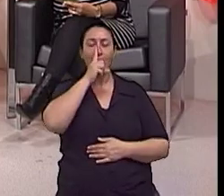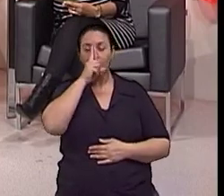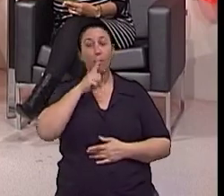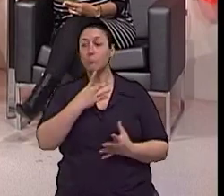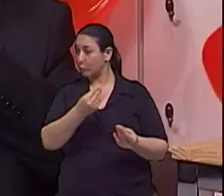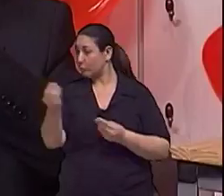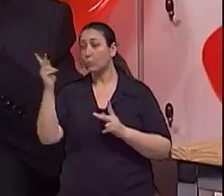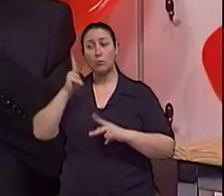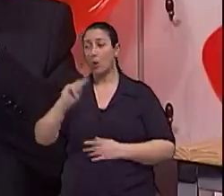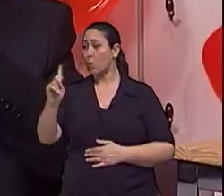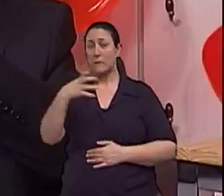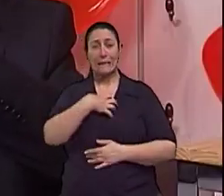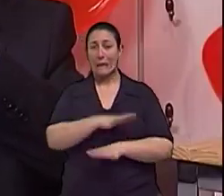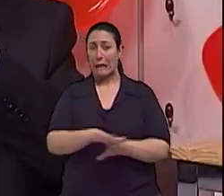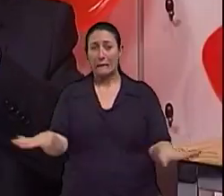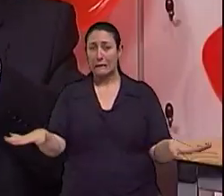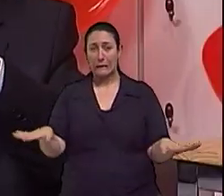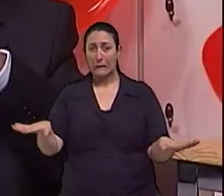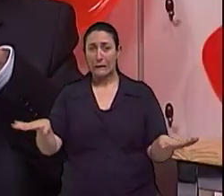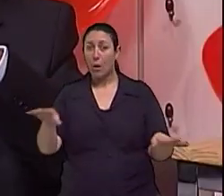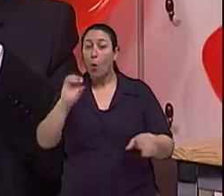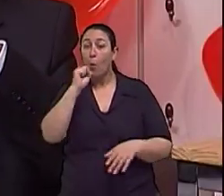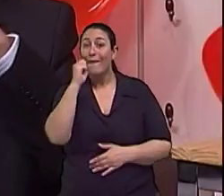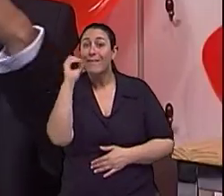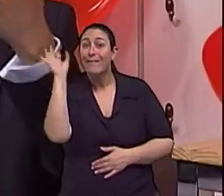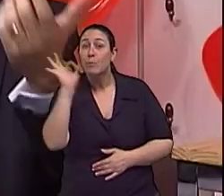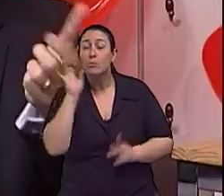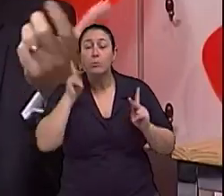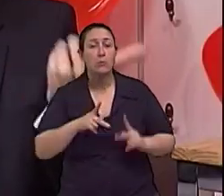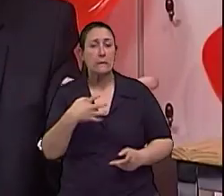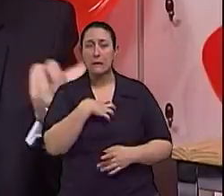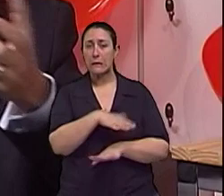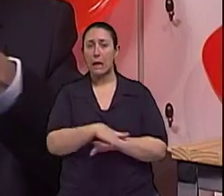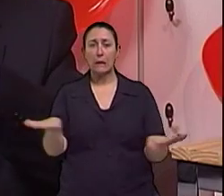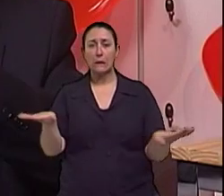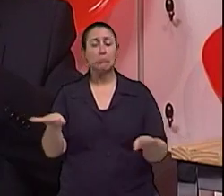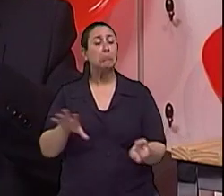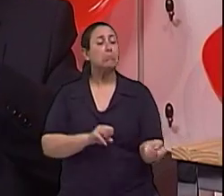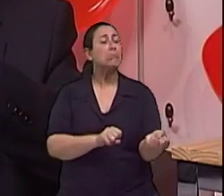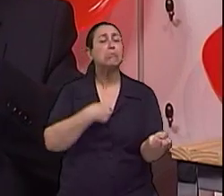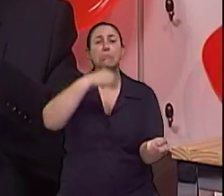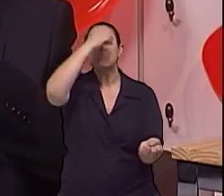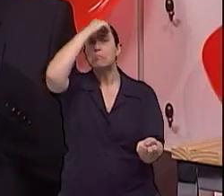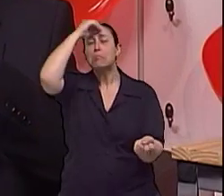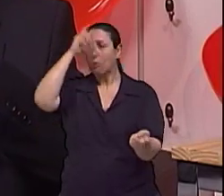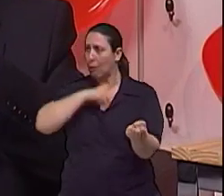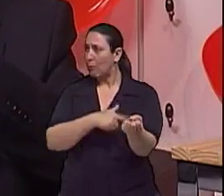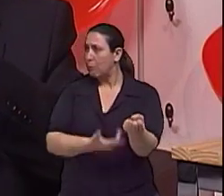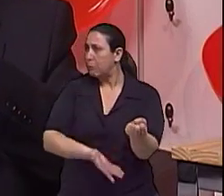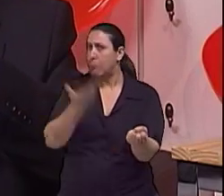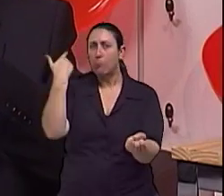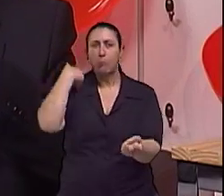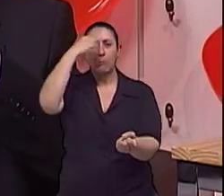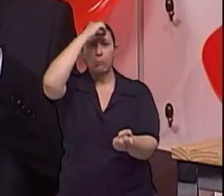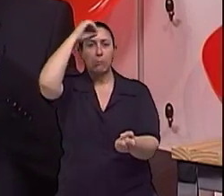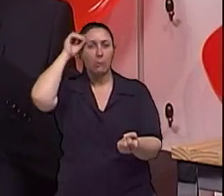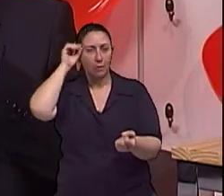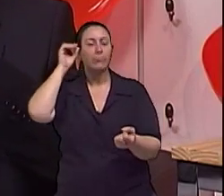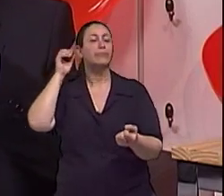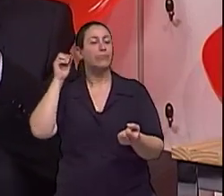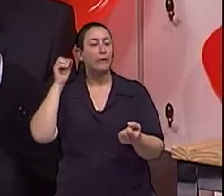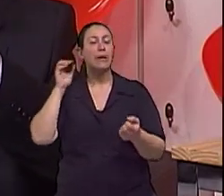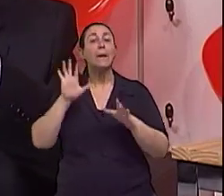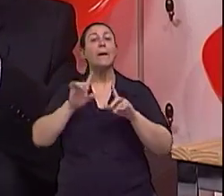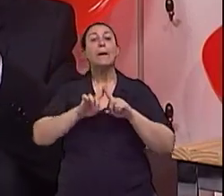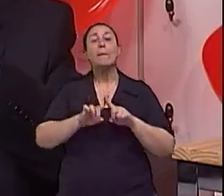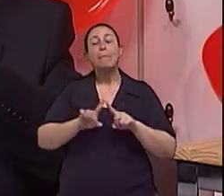silenciosa, completamente assintomática. As pessoas que têm esses sintomas, normalmente assim, são...